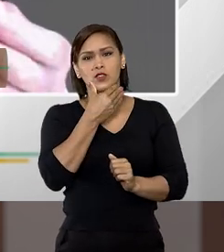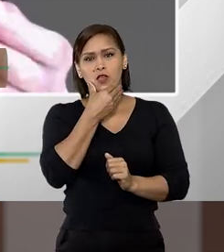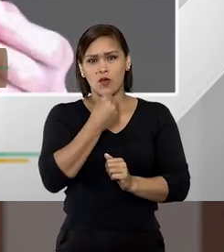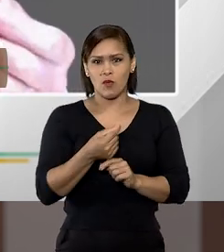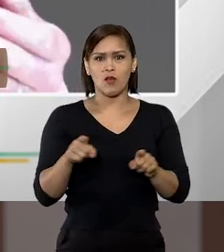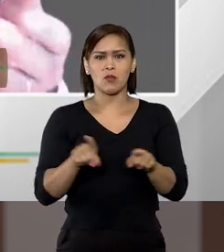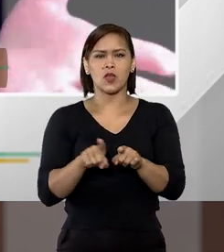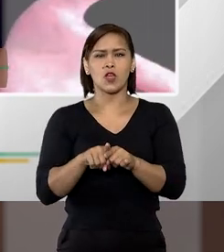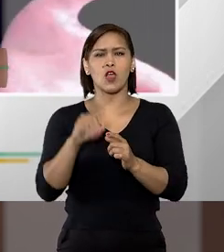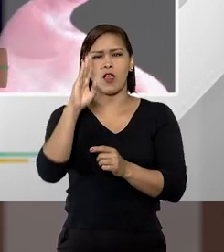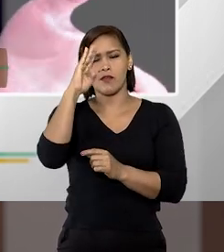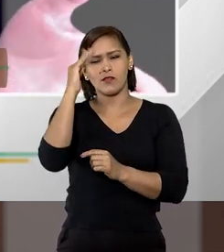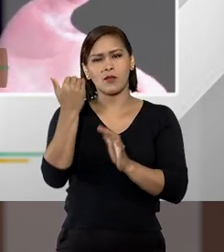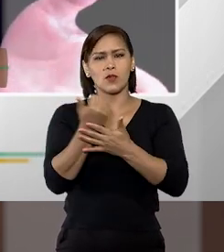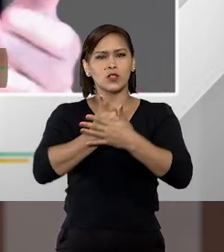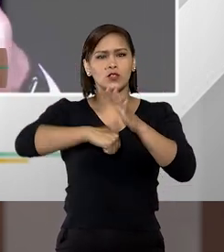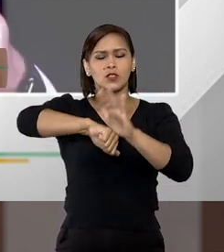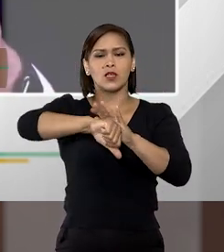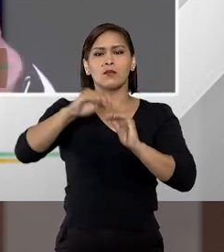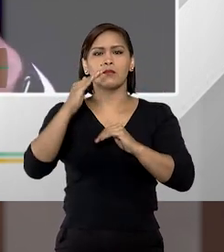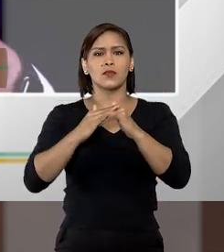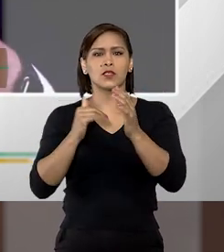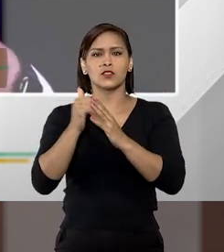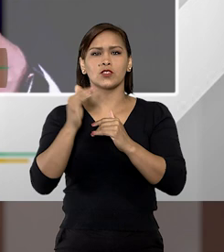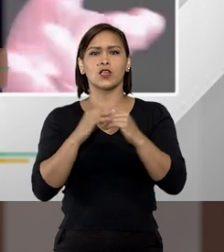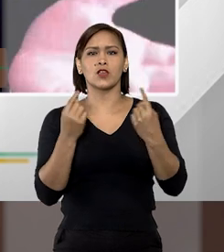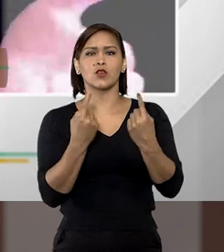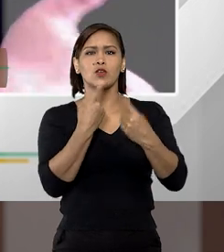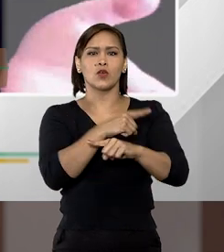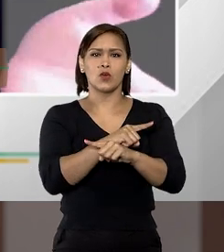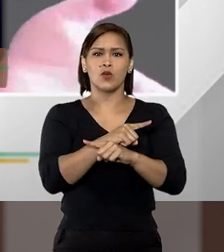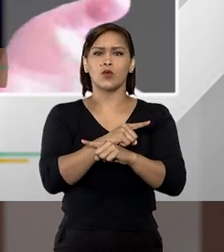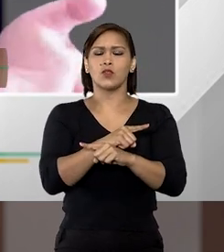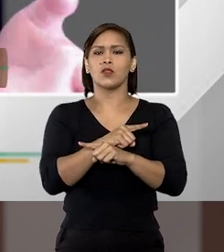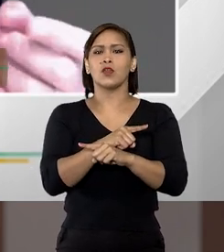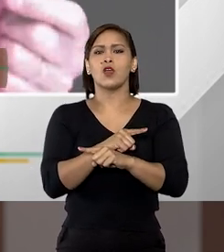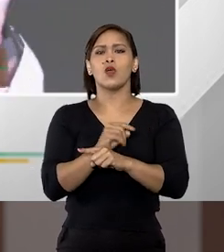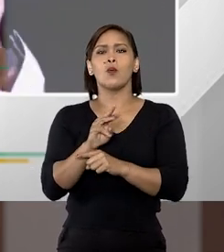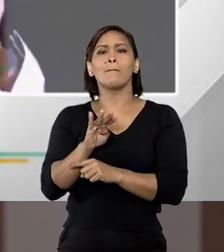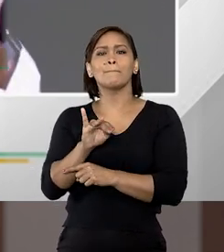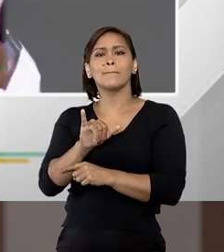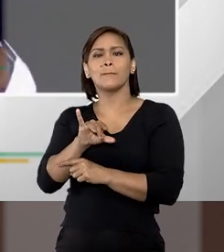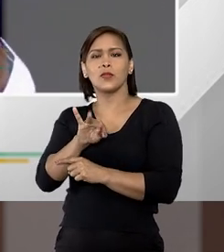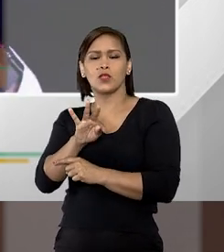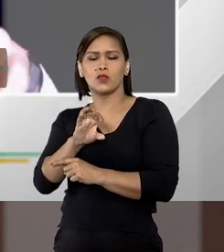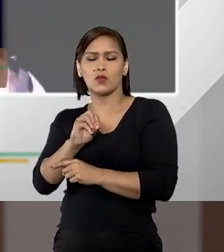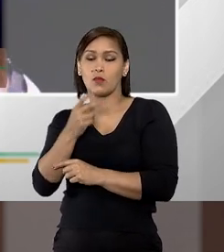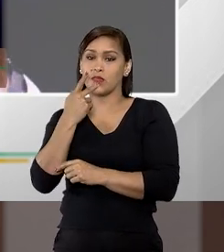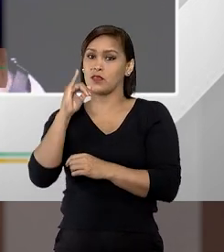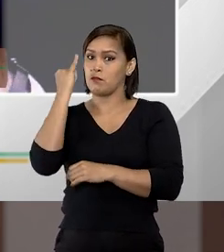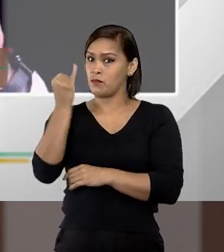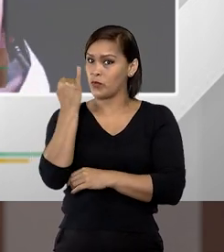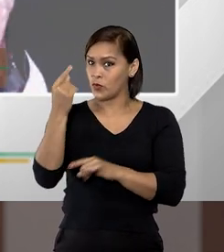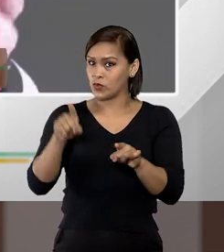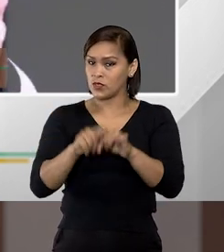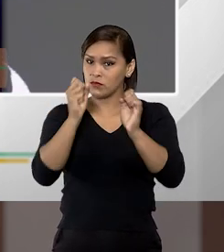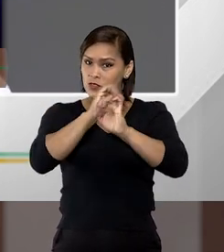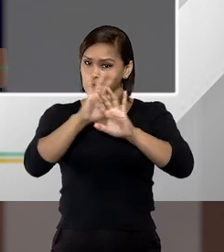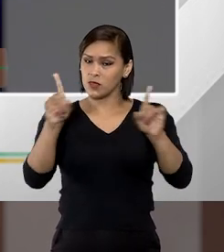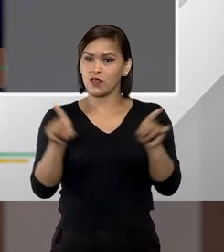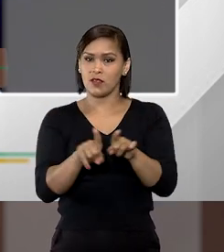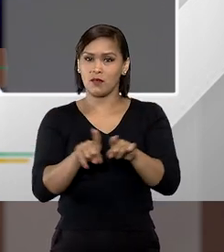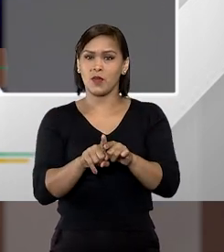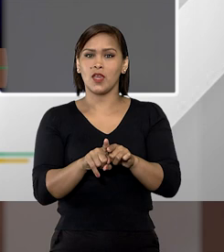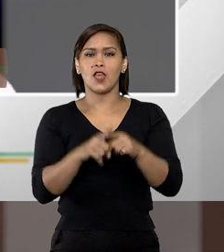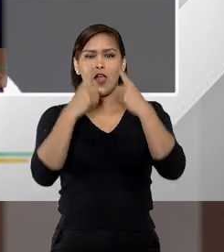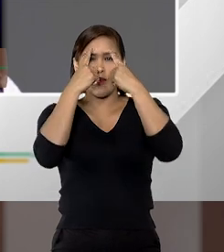no famoso caso do crime praticado contra o Beatle ou o John Lennon, tá? Mas é importante deixar claro, dentro desse contexto de